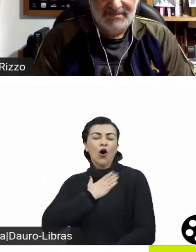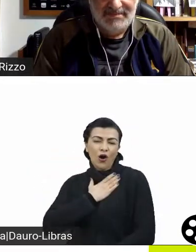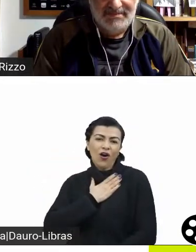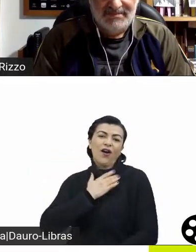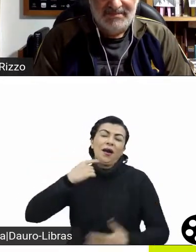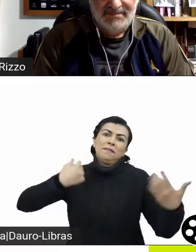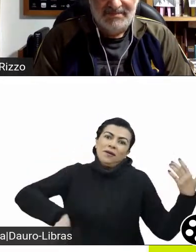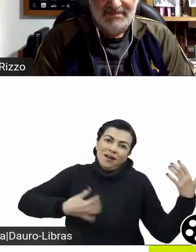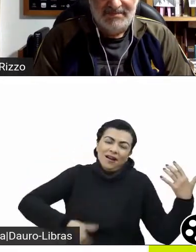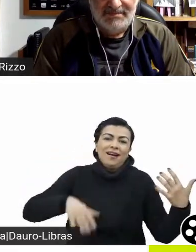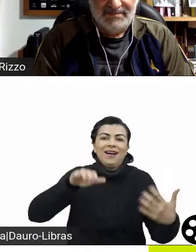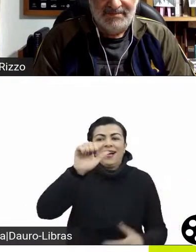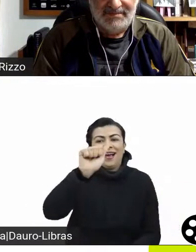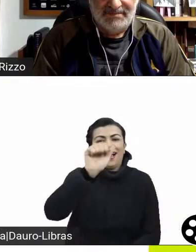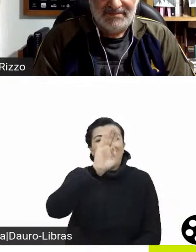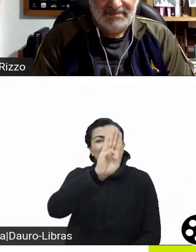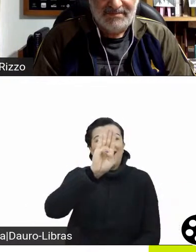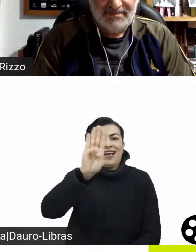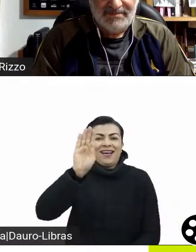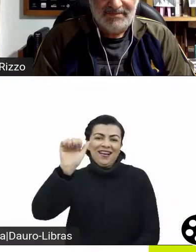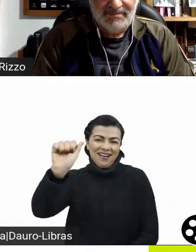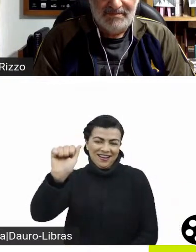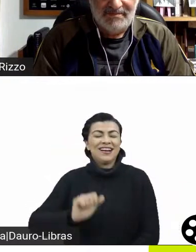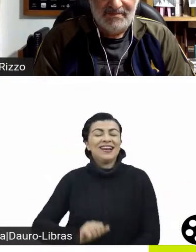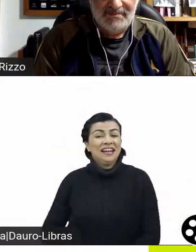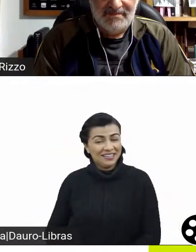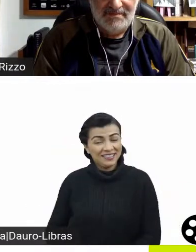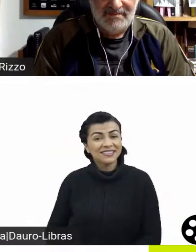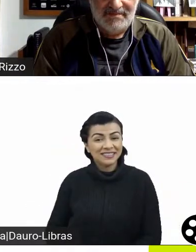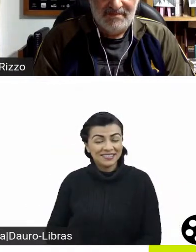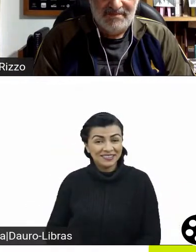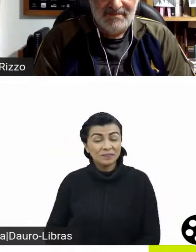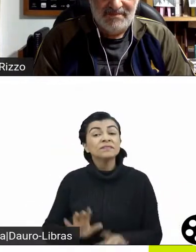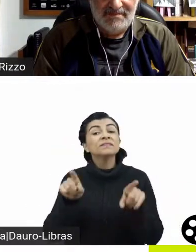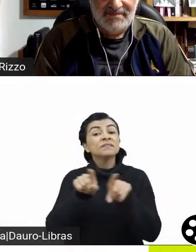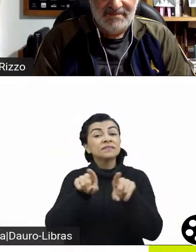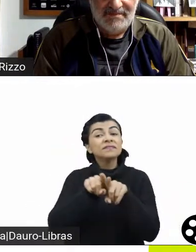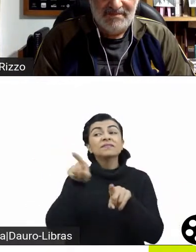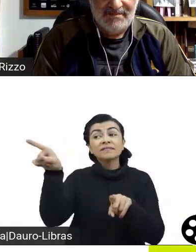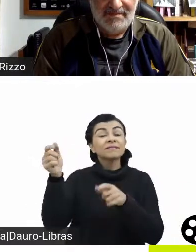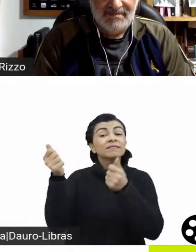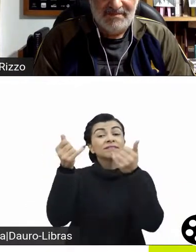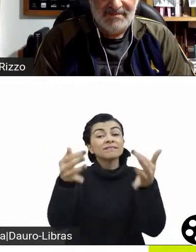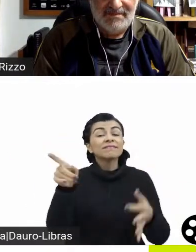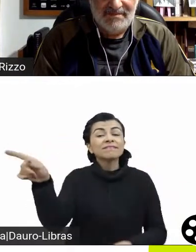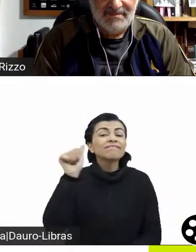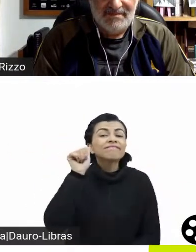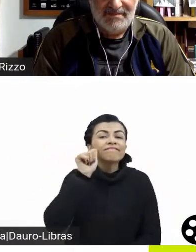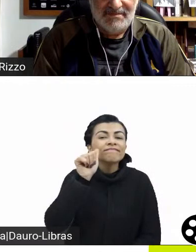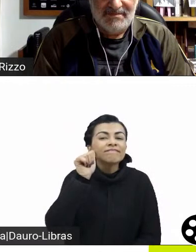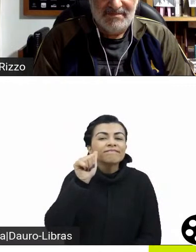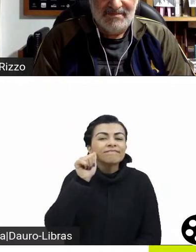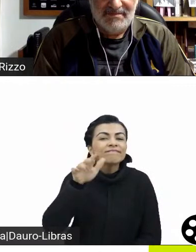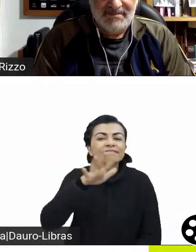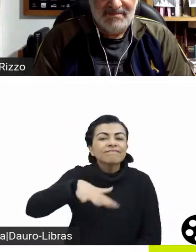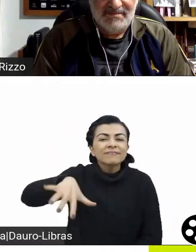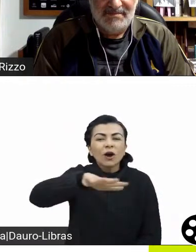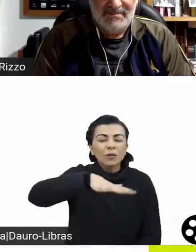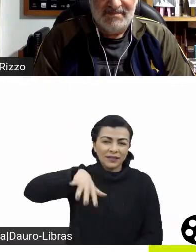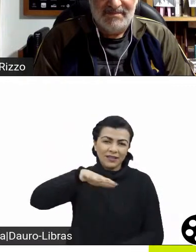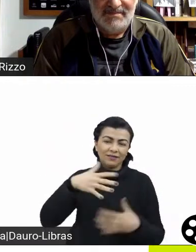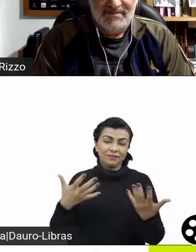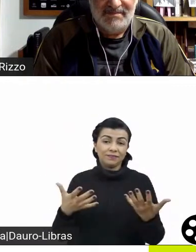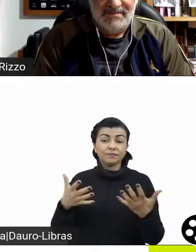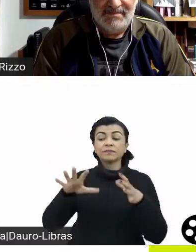renascimento também, que é muito bonito, e como uma personagem, ele mencionou muito bem, o elenco todo jovial, a equipe de produção muito